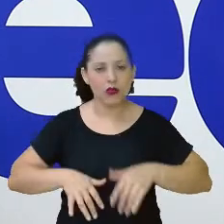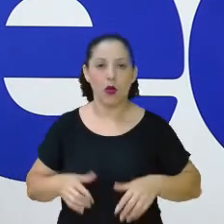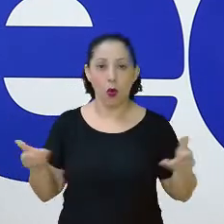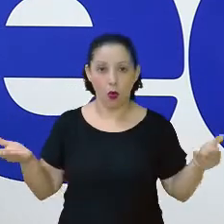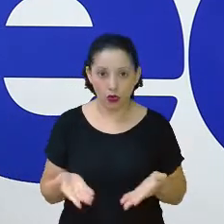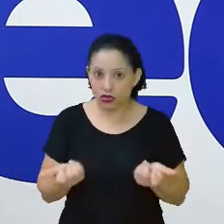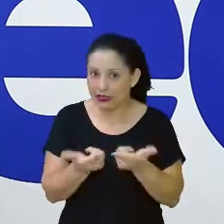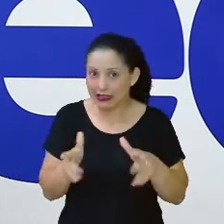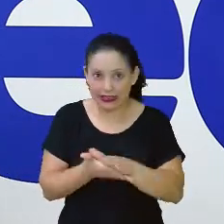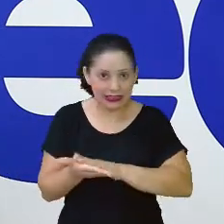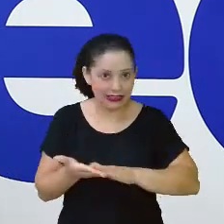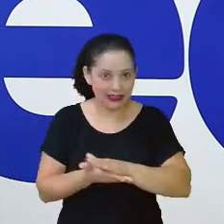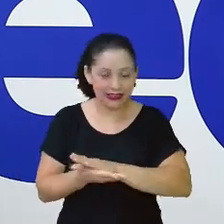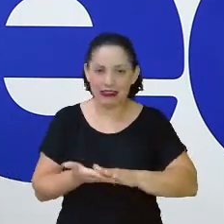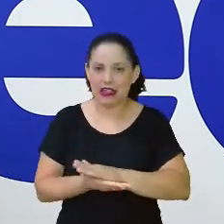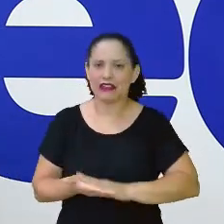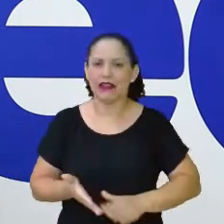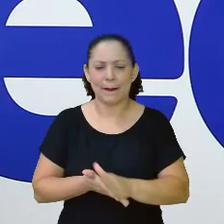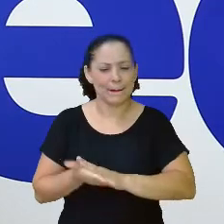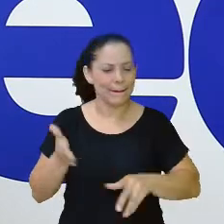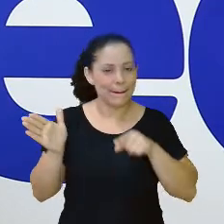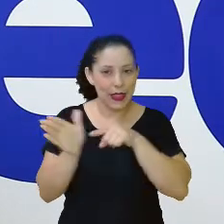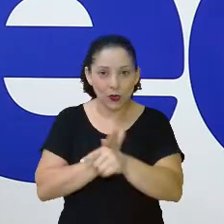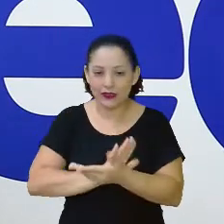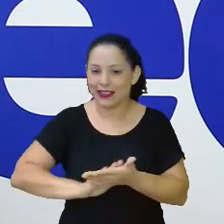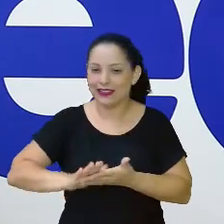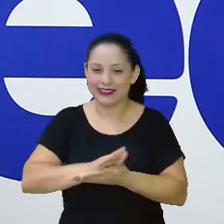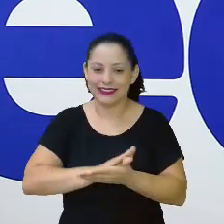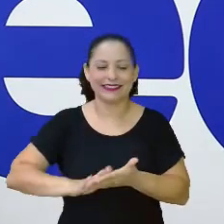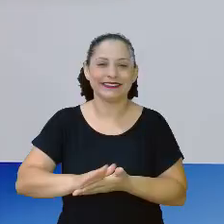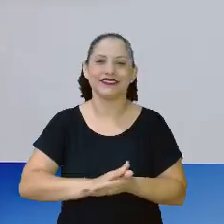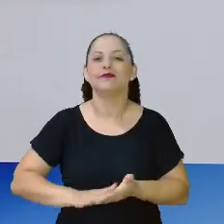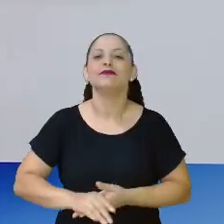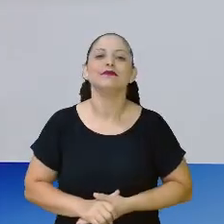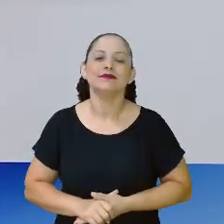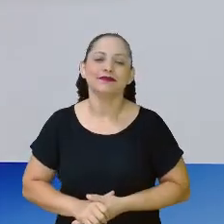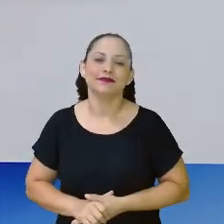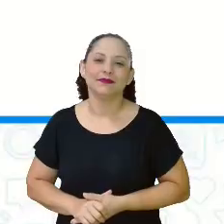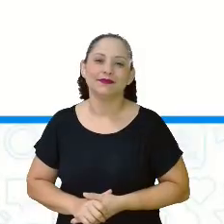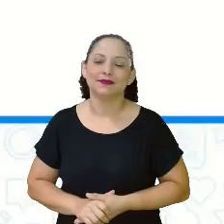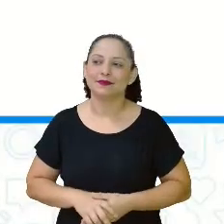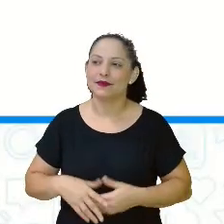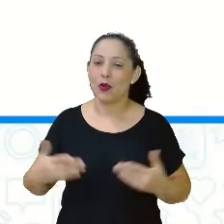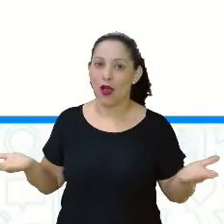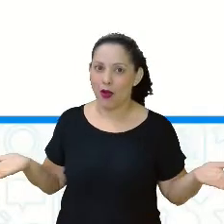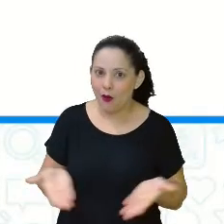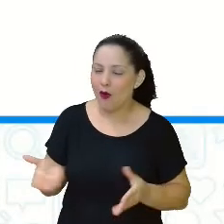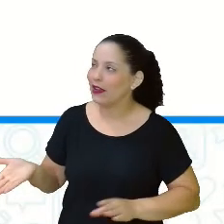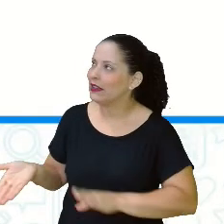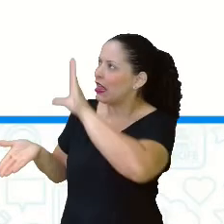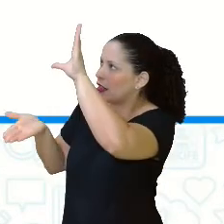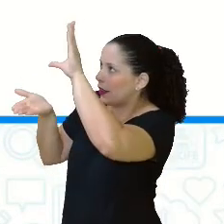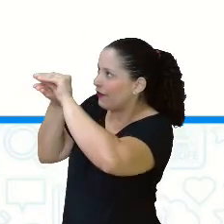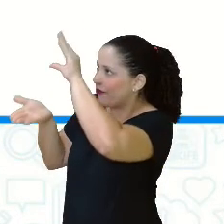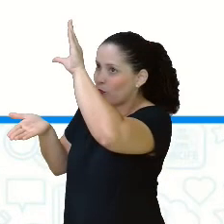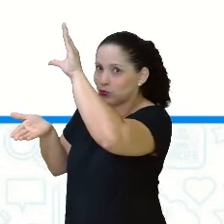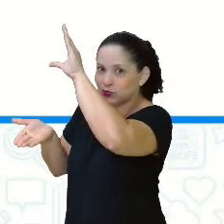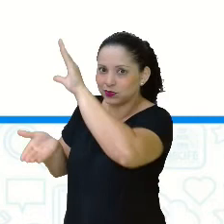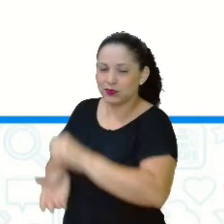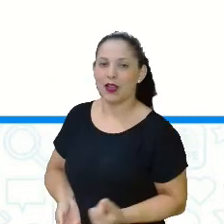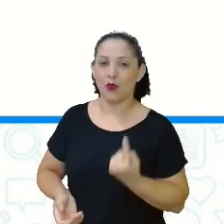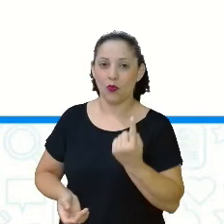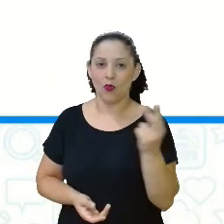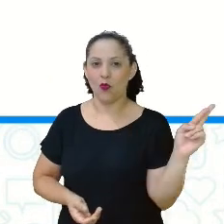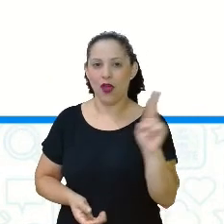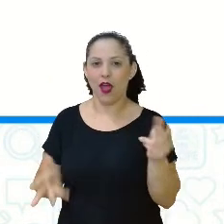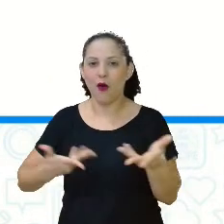dúvida, professora Massa. Que bom. Ninguém perguntou nada. Maravilha. Então, eu já deixo aqui, Printa essa tela. Eu botei um real é igual